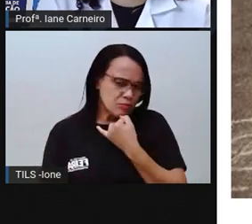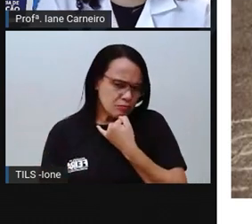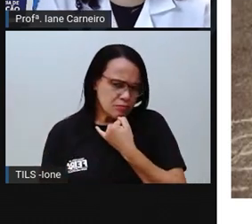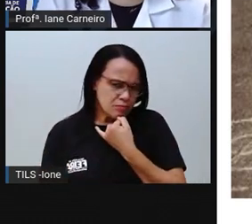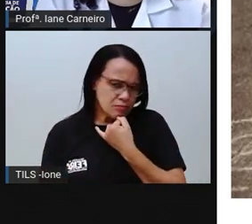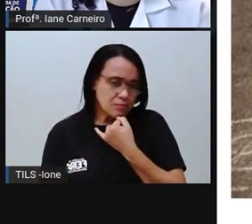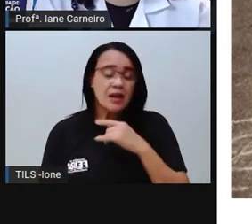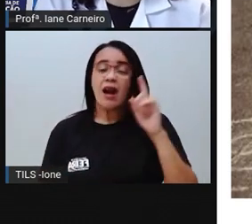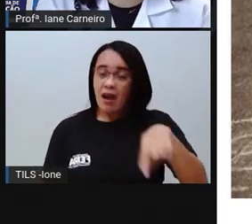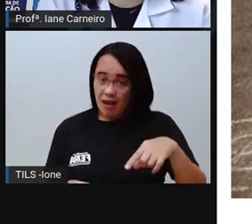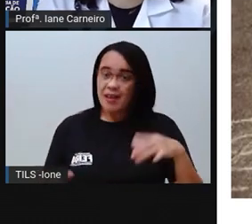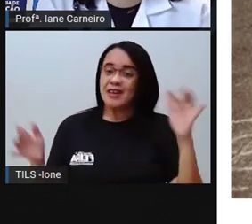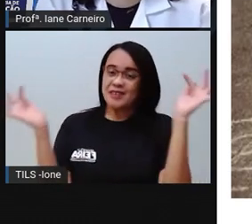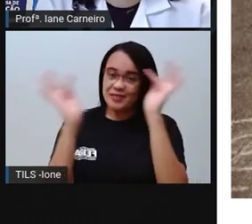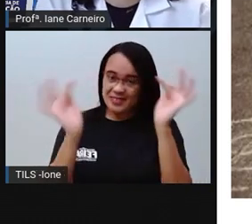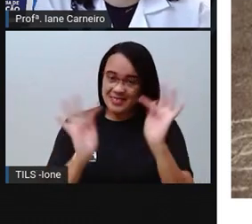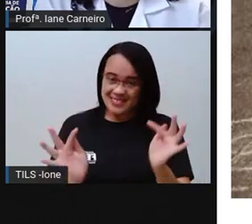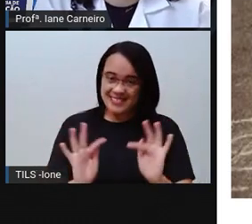Feliz.